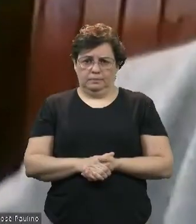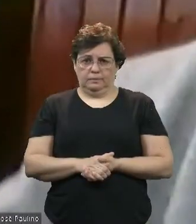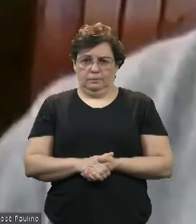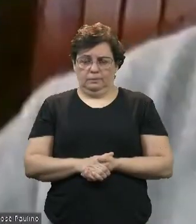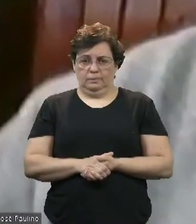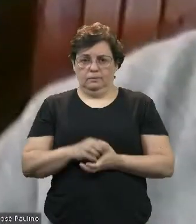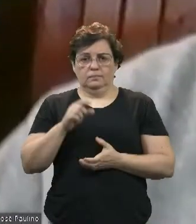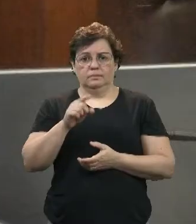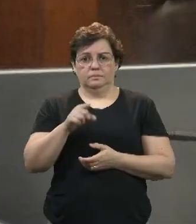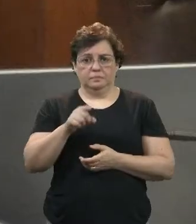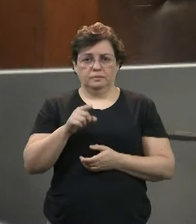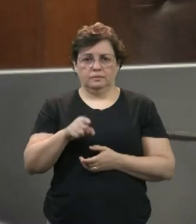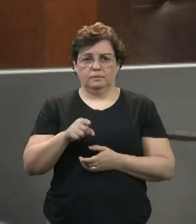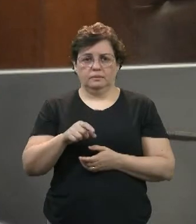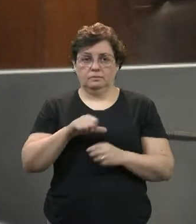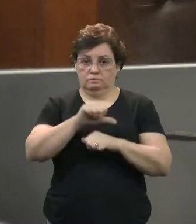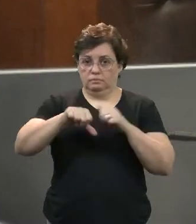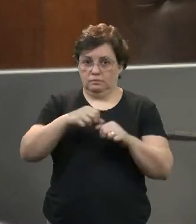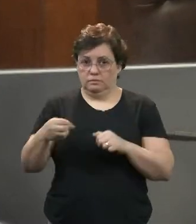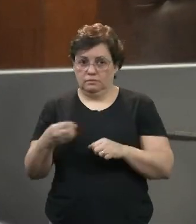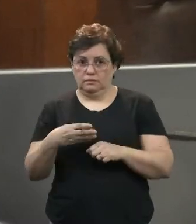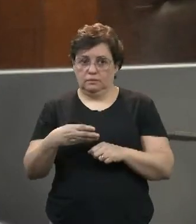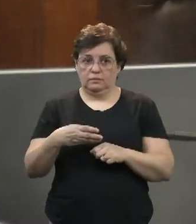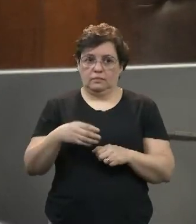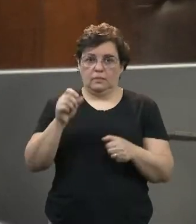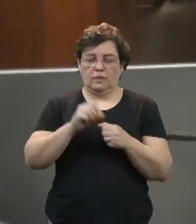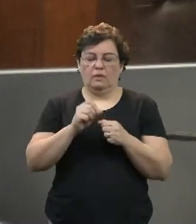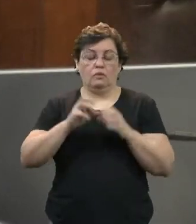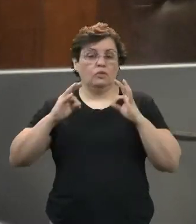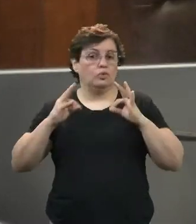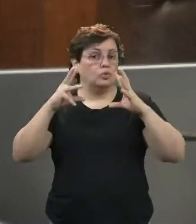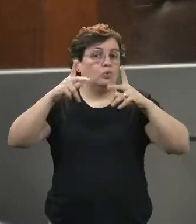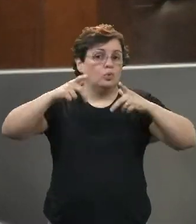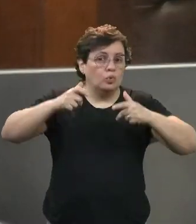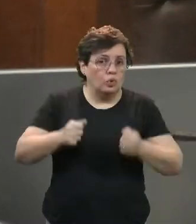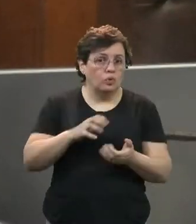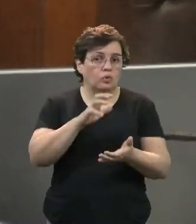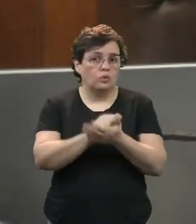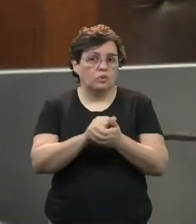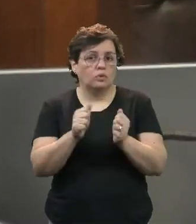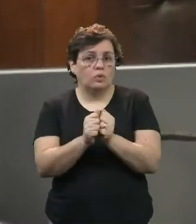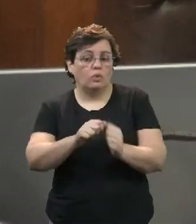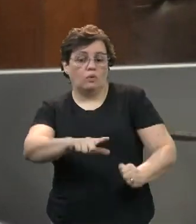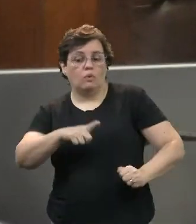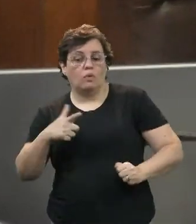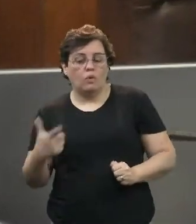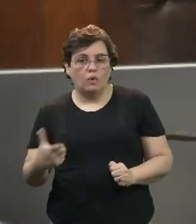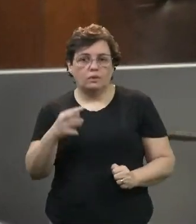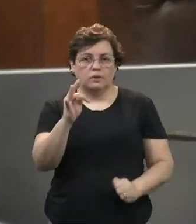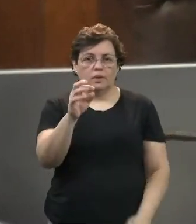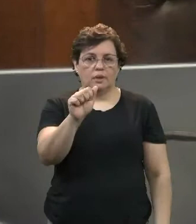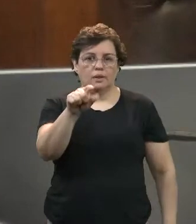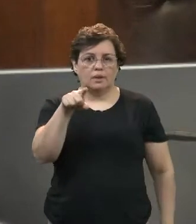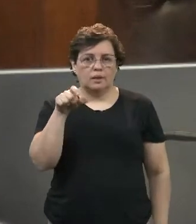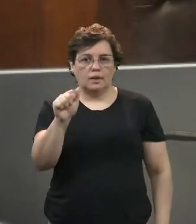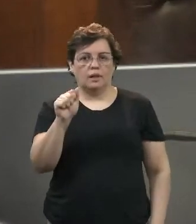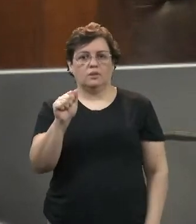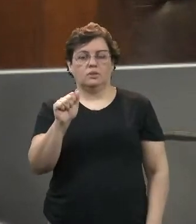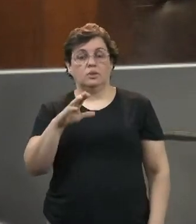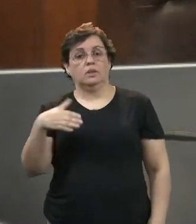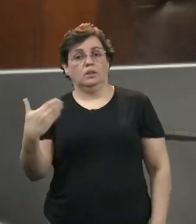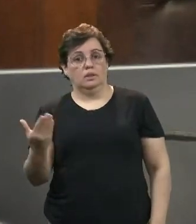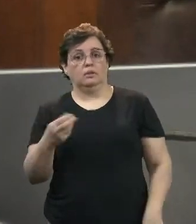Essa renegociação vai ser feita uma renegociação de todo o contrato com uma outra taxa e, consequentemente,